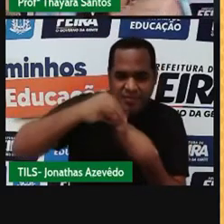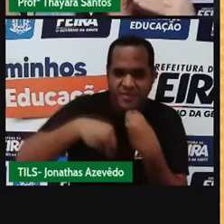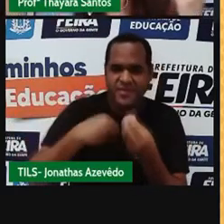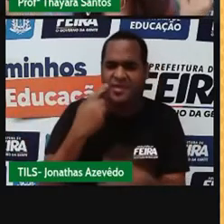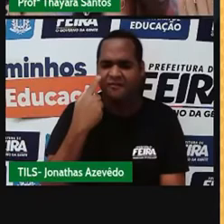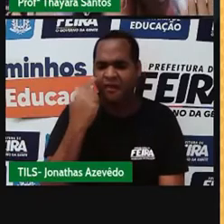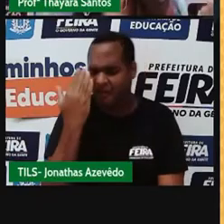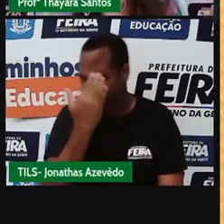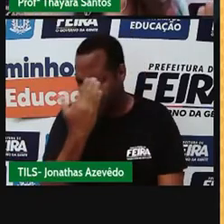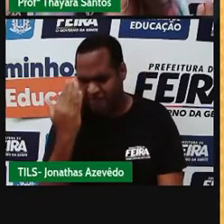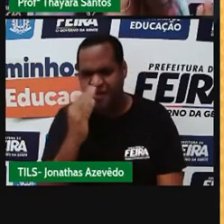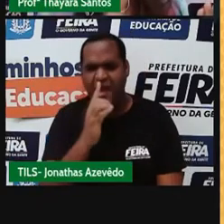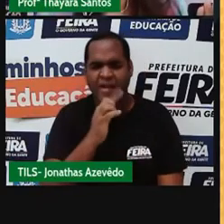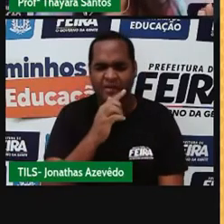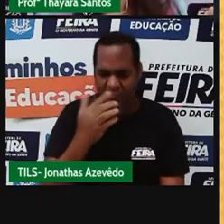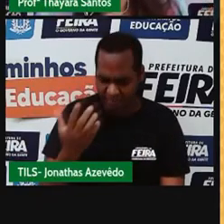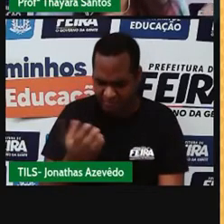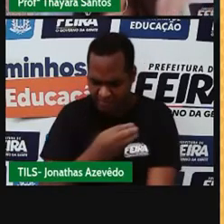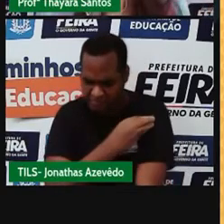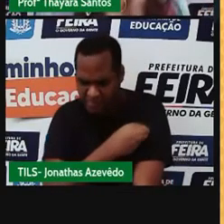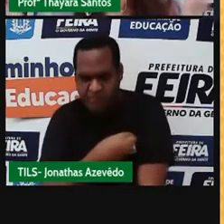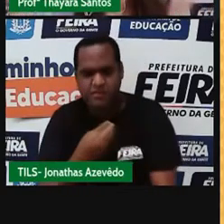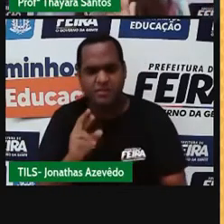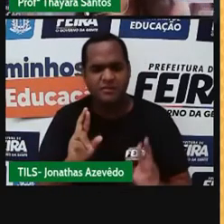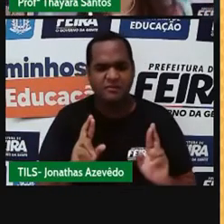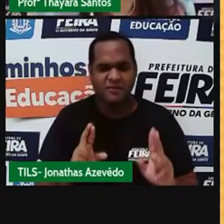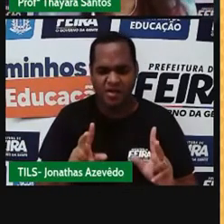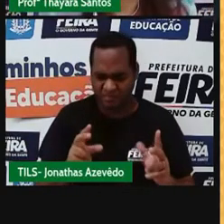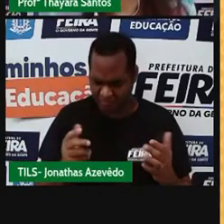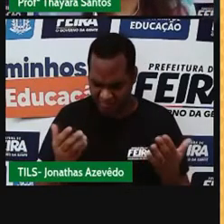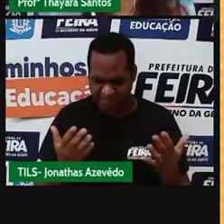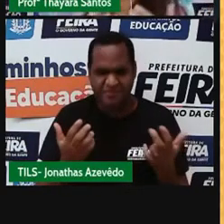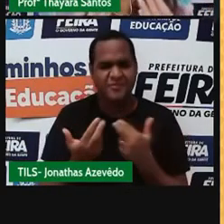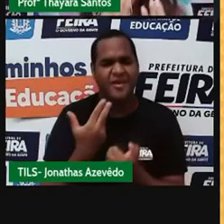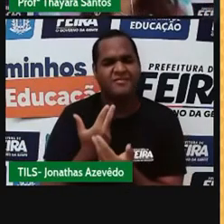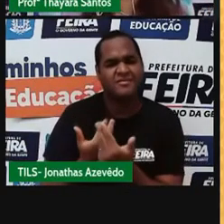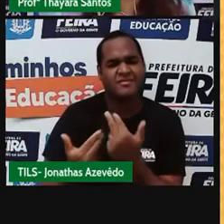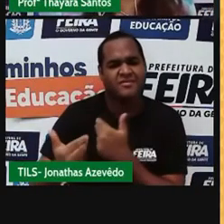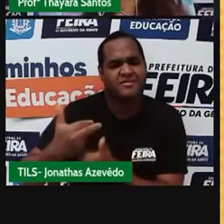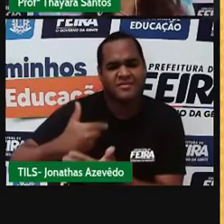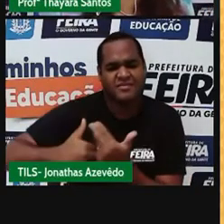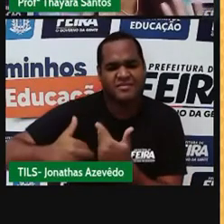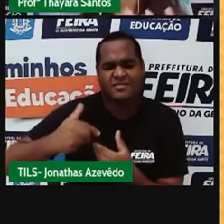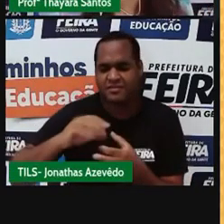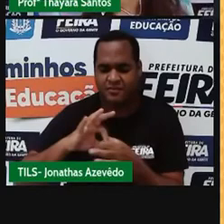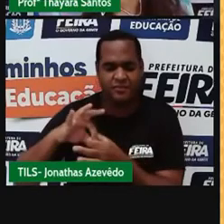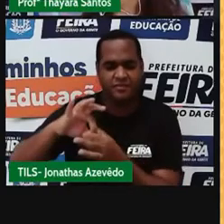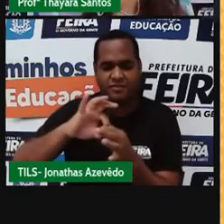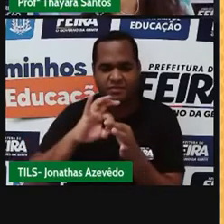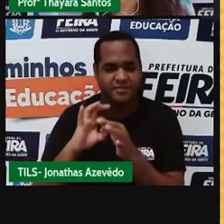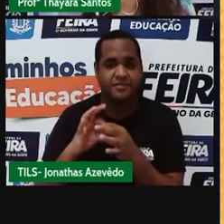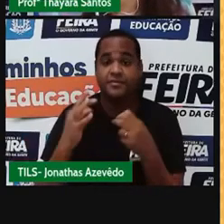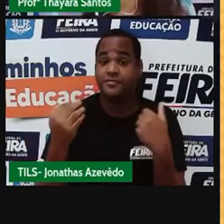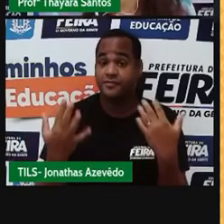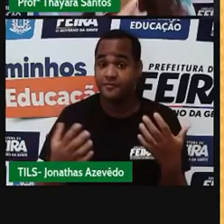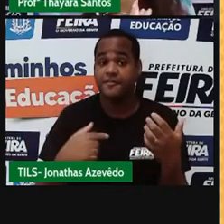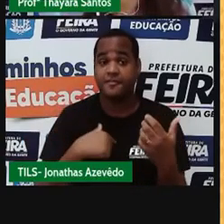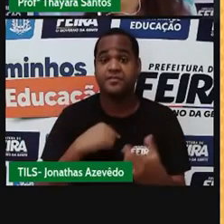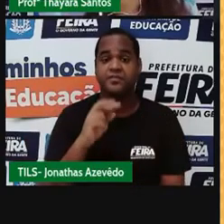consigo ver onde está a água e onde está o álcool. Parece que é tudo uma coisa só. Então, nesse caso, eu tenho uma mistura